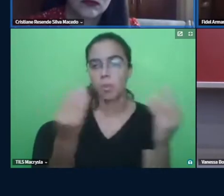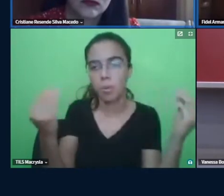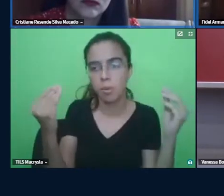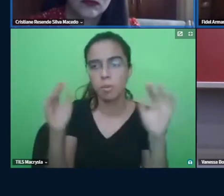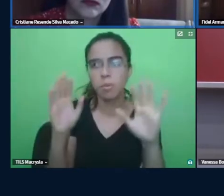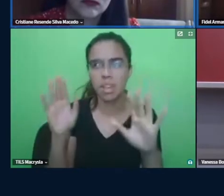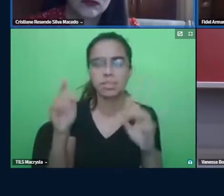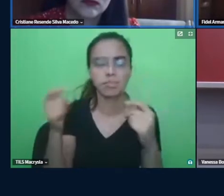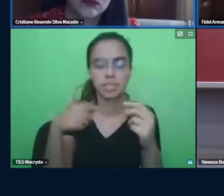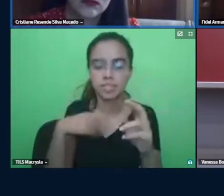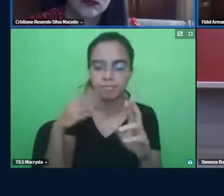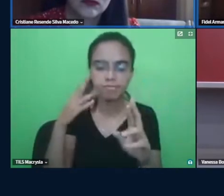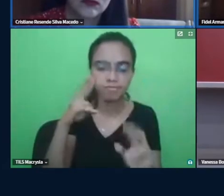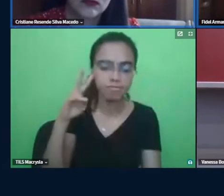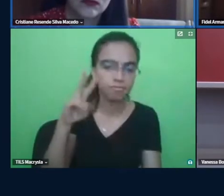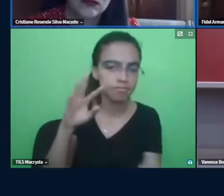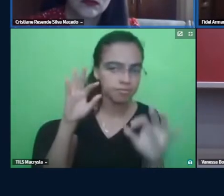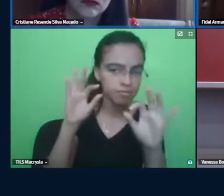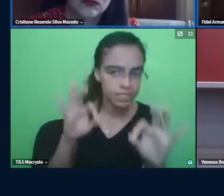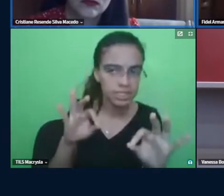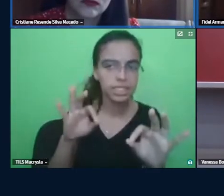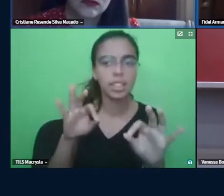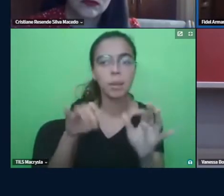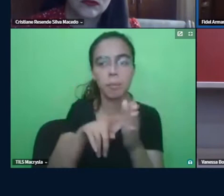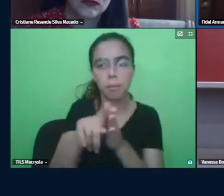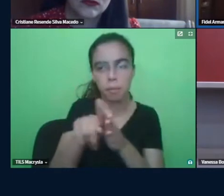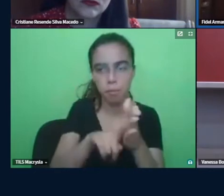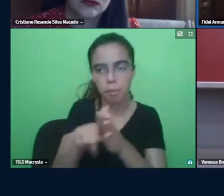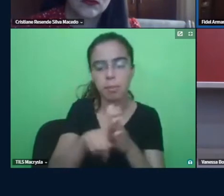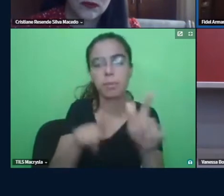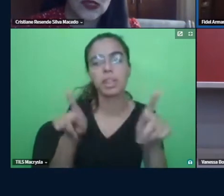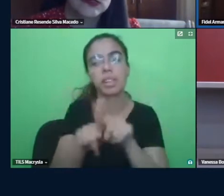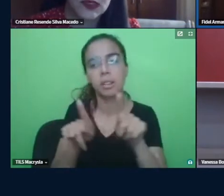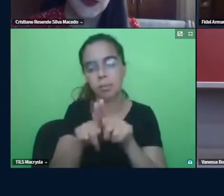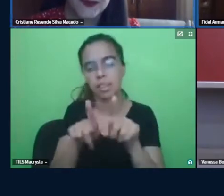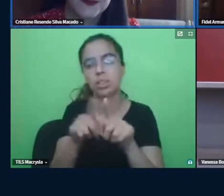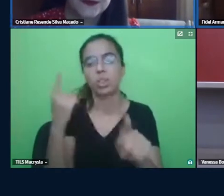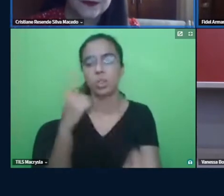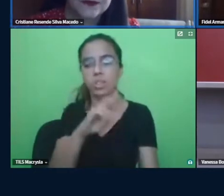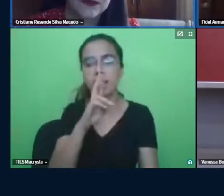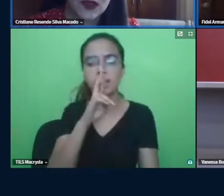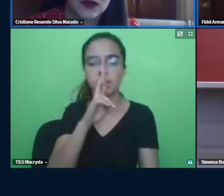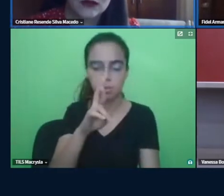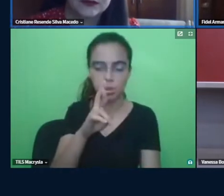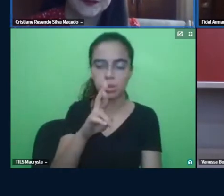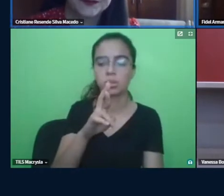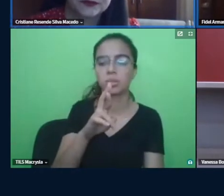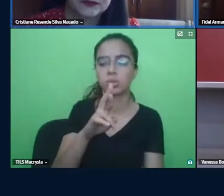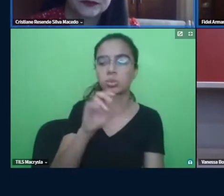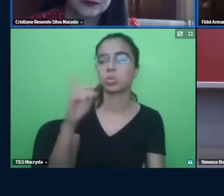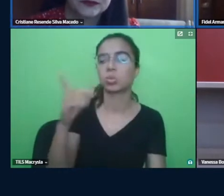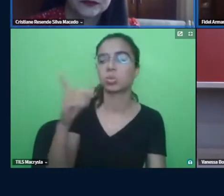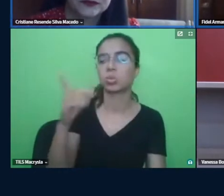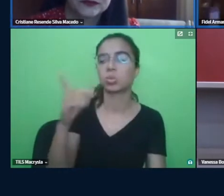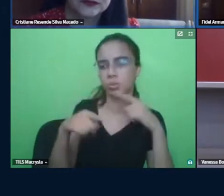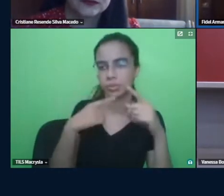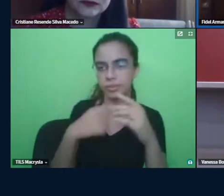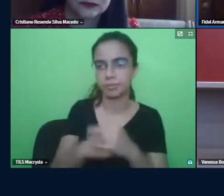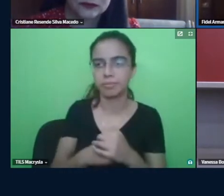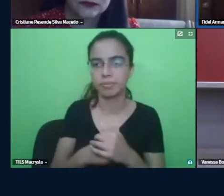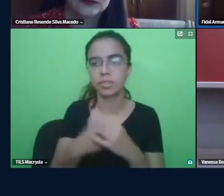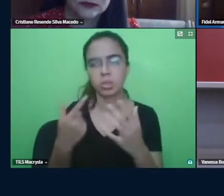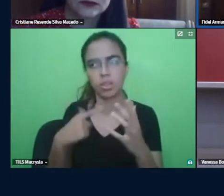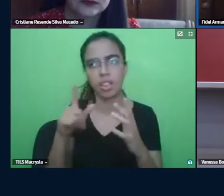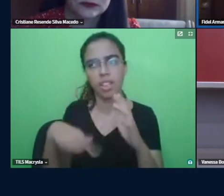conversa com a sua pesquisa e é que vai te ajudar a dar resposta àquilo que você está perguntando então eu lendo caracterizo uma pesquisação